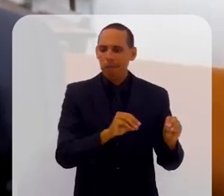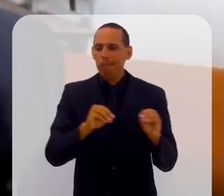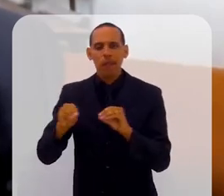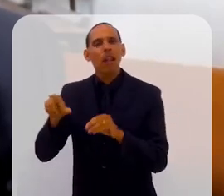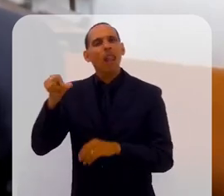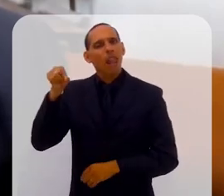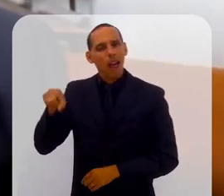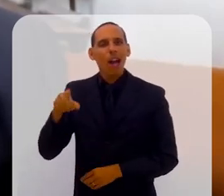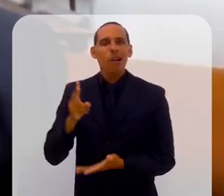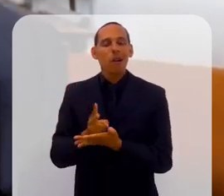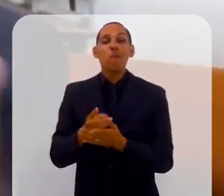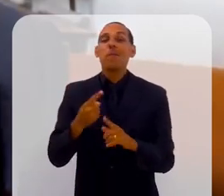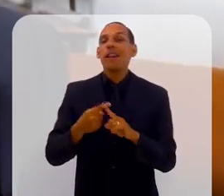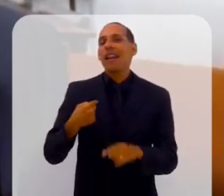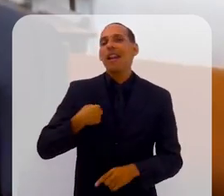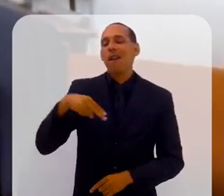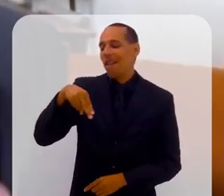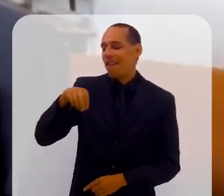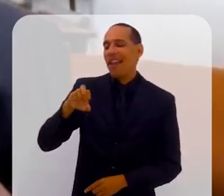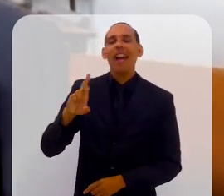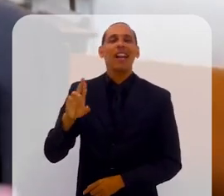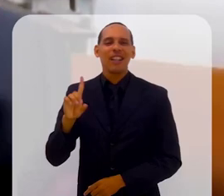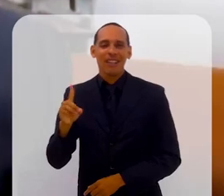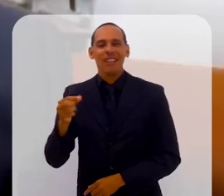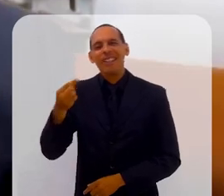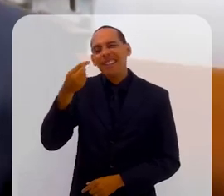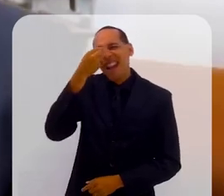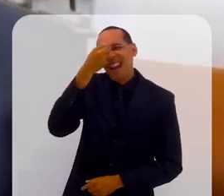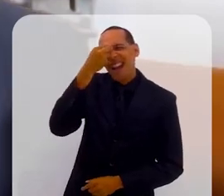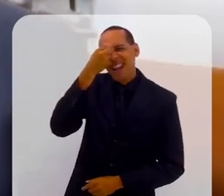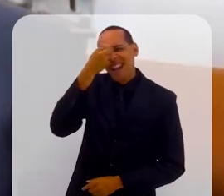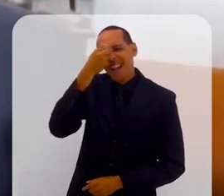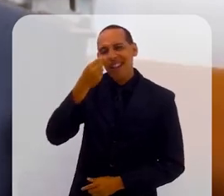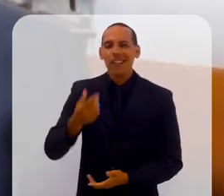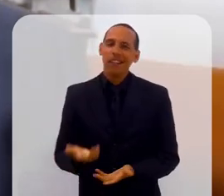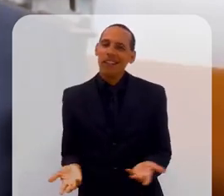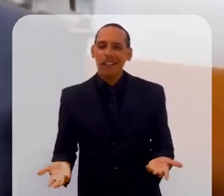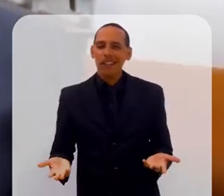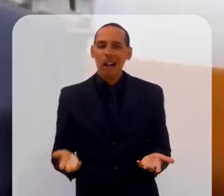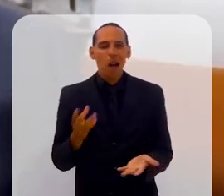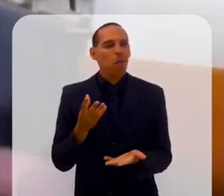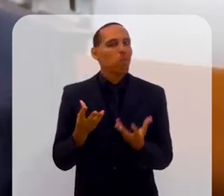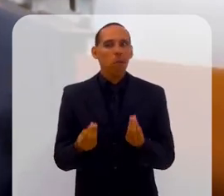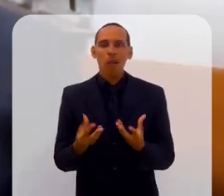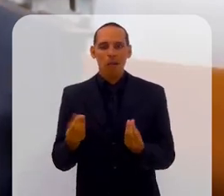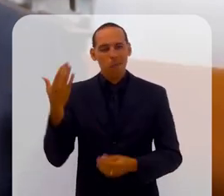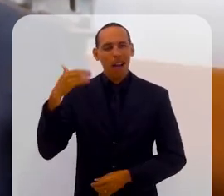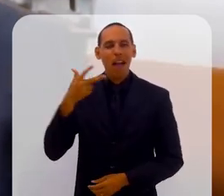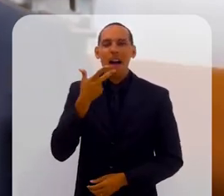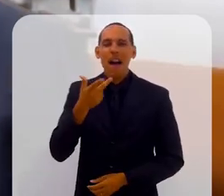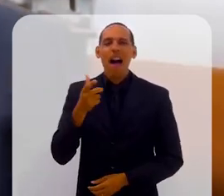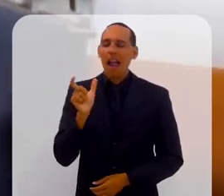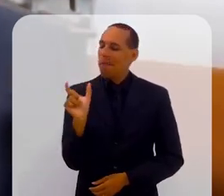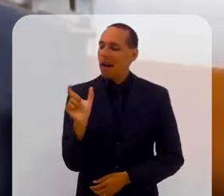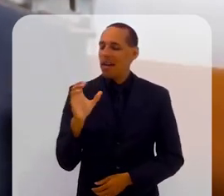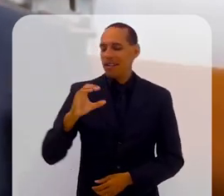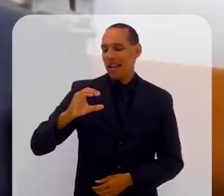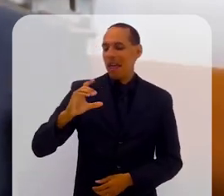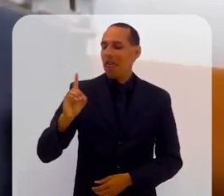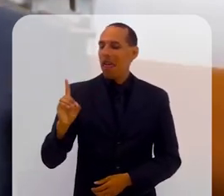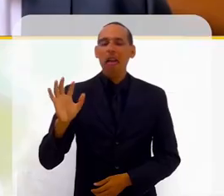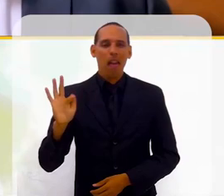conta da minha característica nerd de ser, então, eu era muito nerd, né? Muito CDF, como os termos que